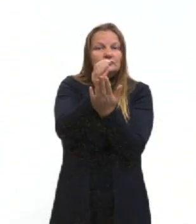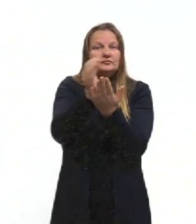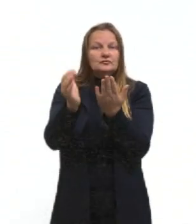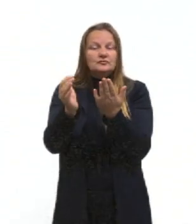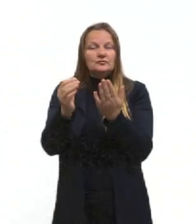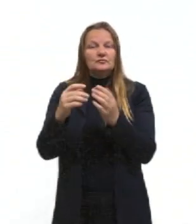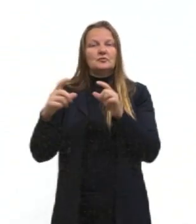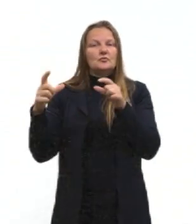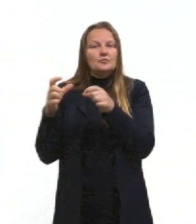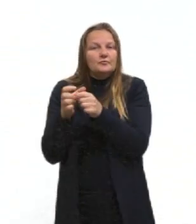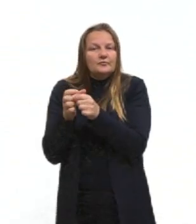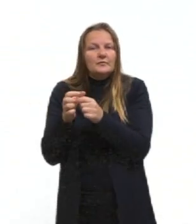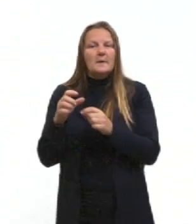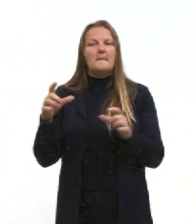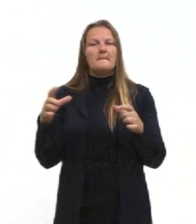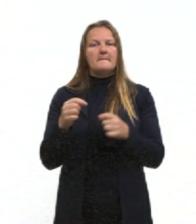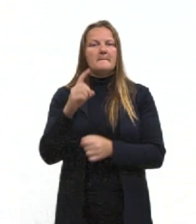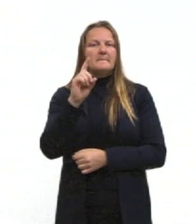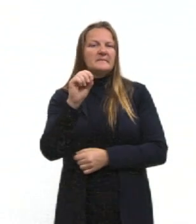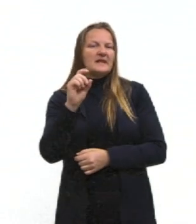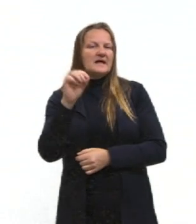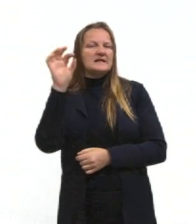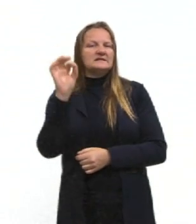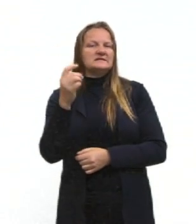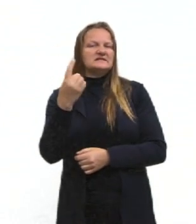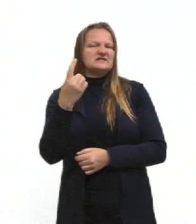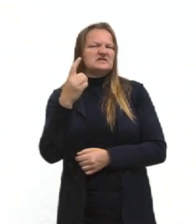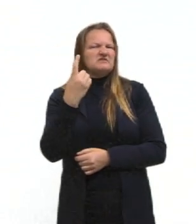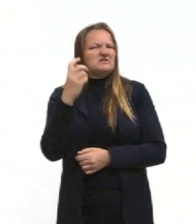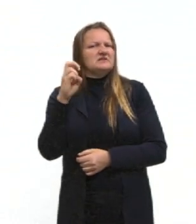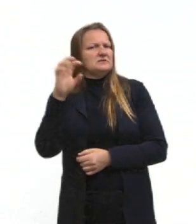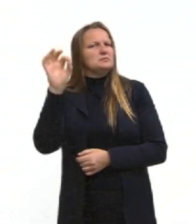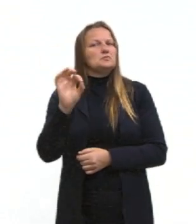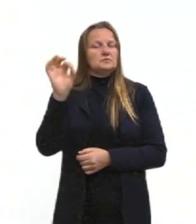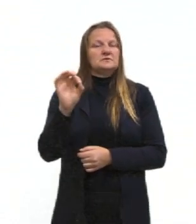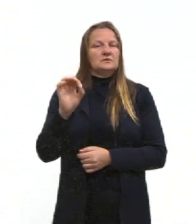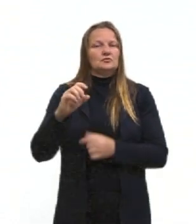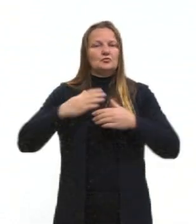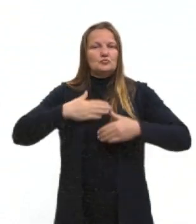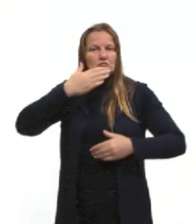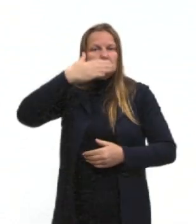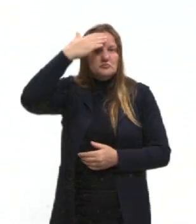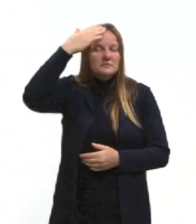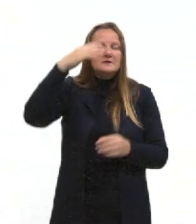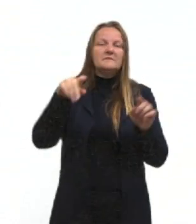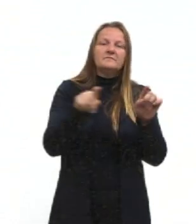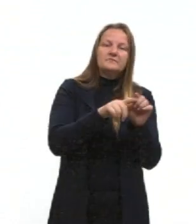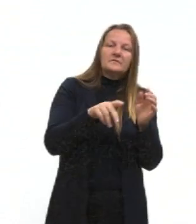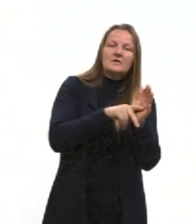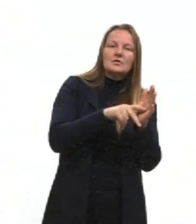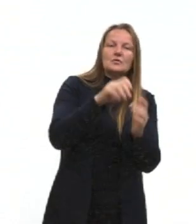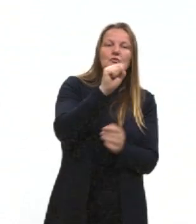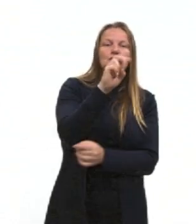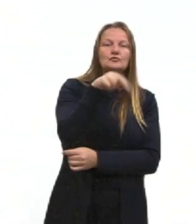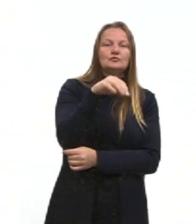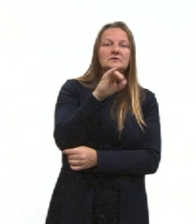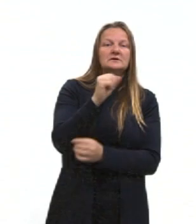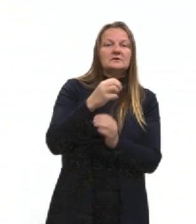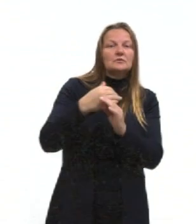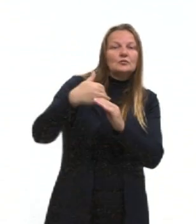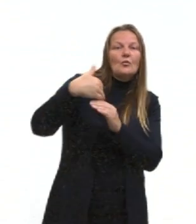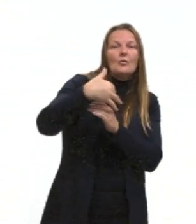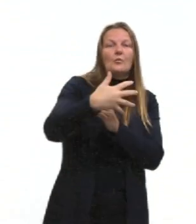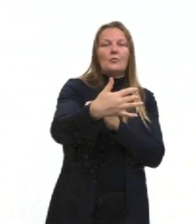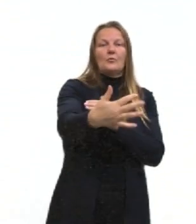menos, né, em torno de 10 a 15% desses islâmicos, né, e os sunitas são os outros, tá, então